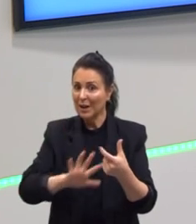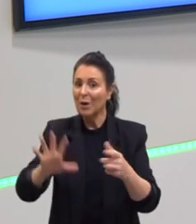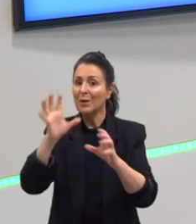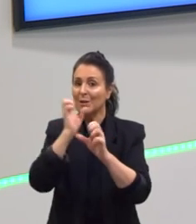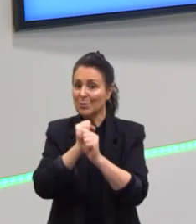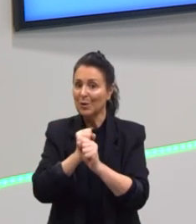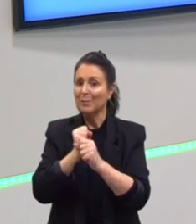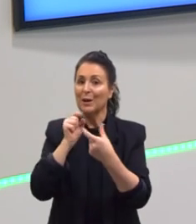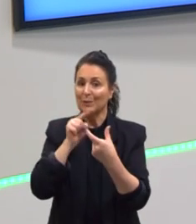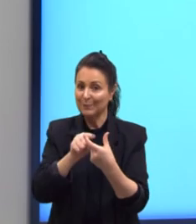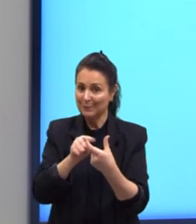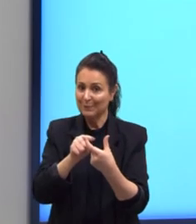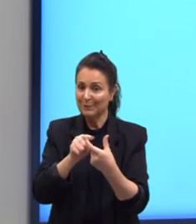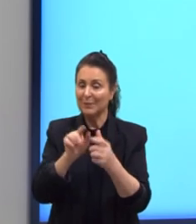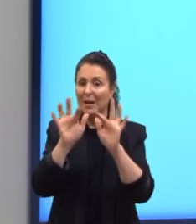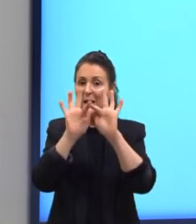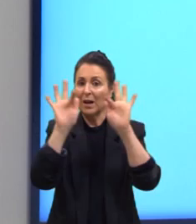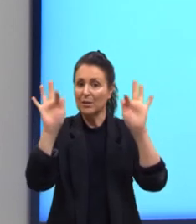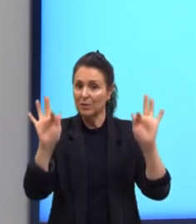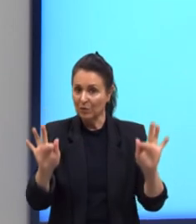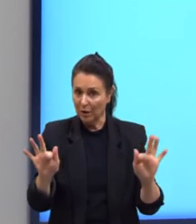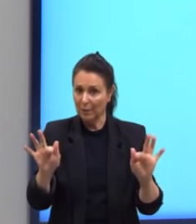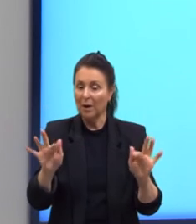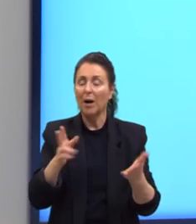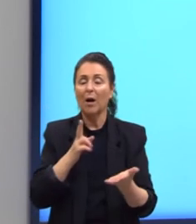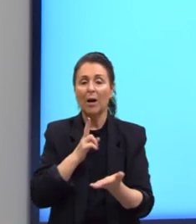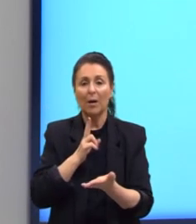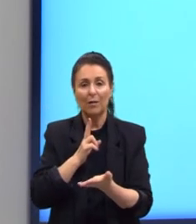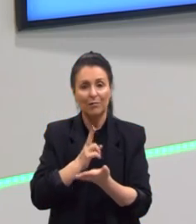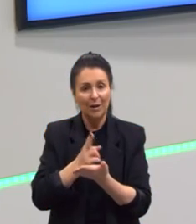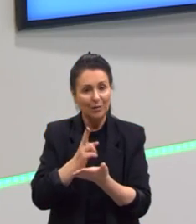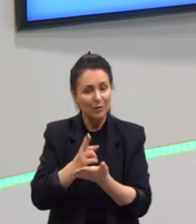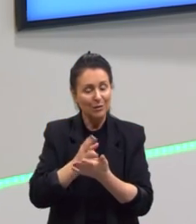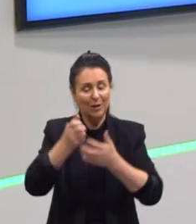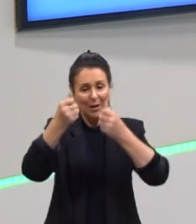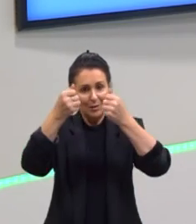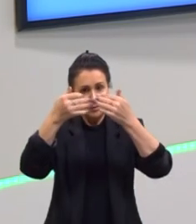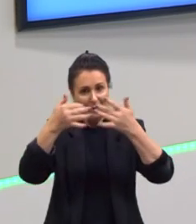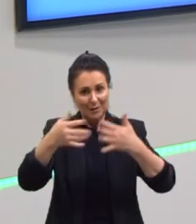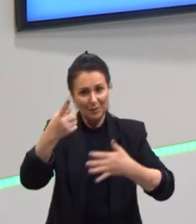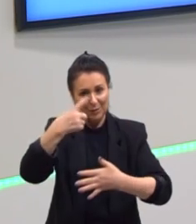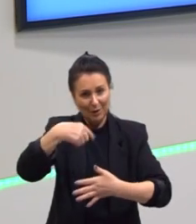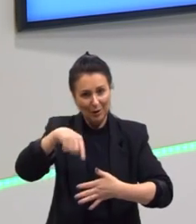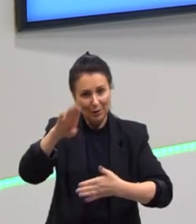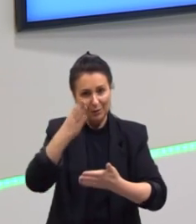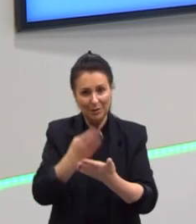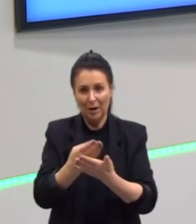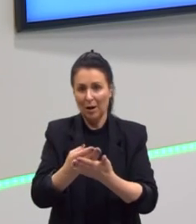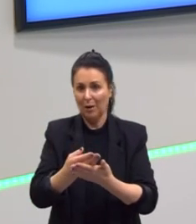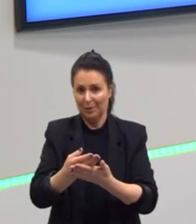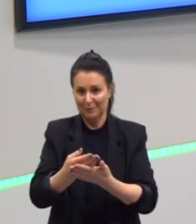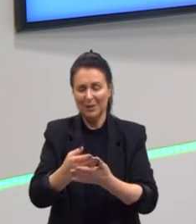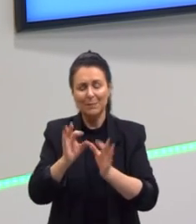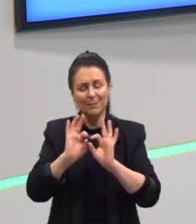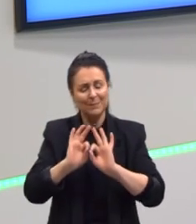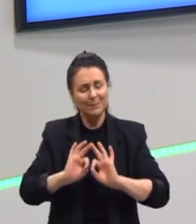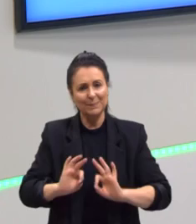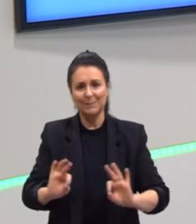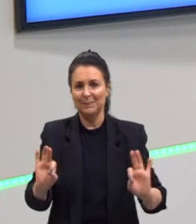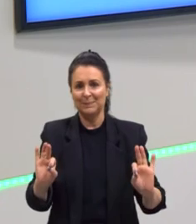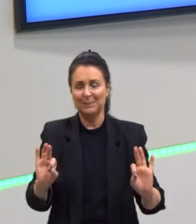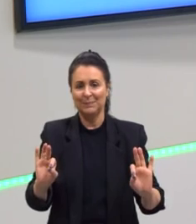essas fórmulas nós vamos retomar na próxima aula tá então não se assustem vocês vão ver que é bem simples